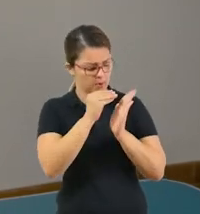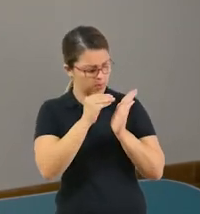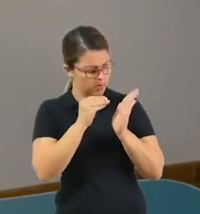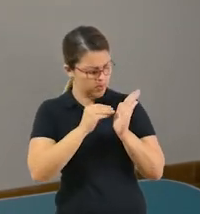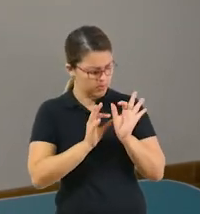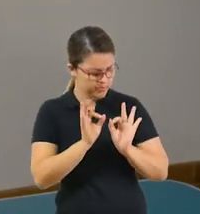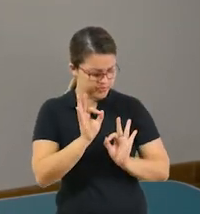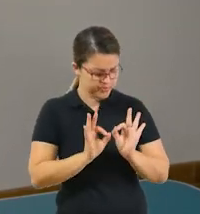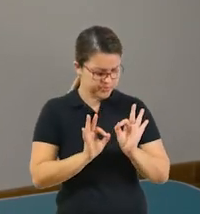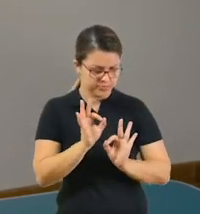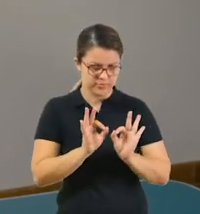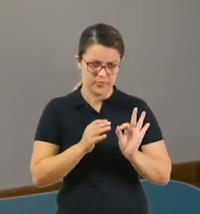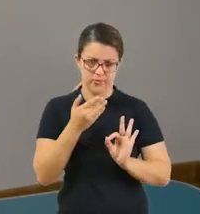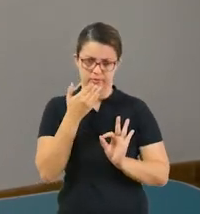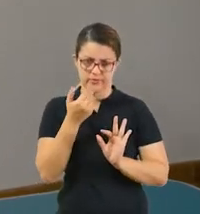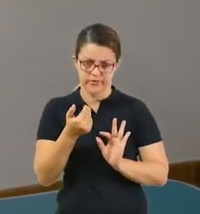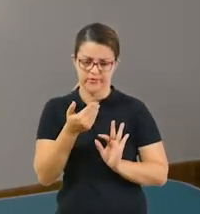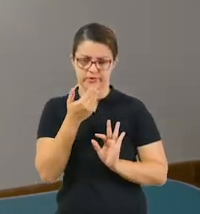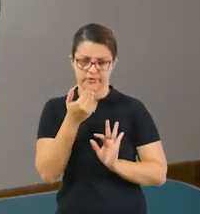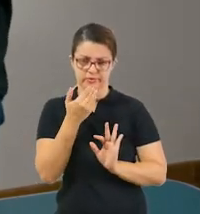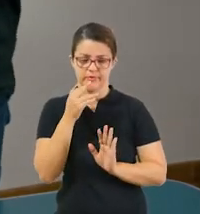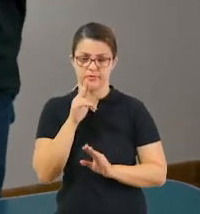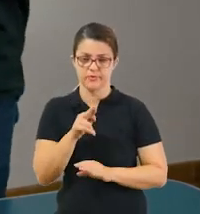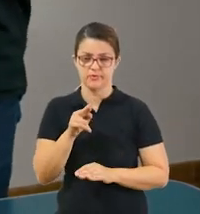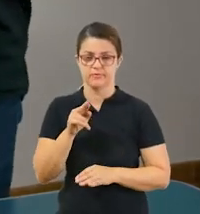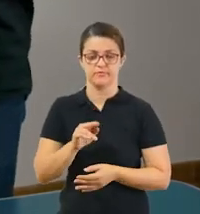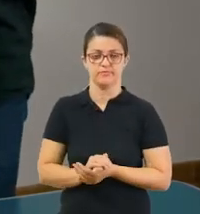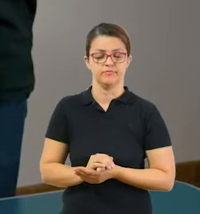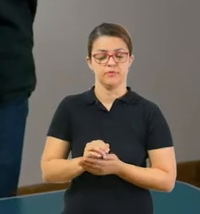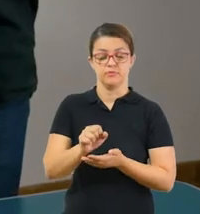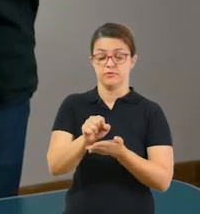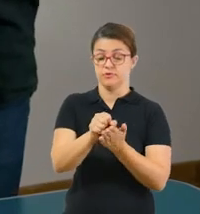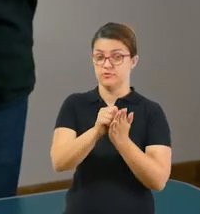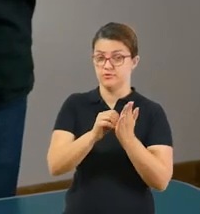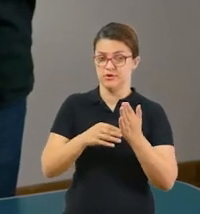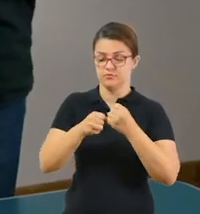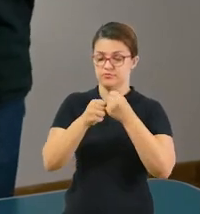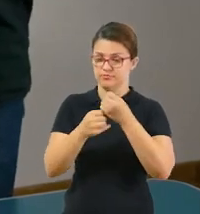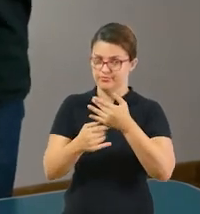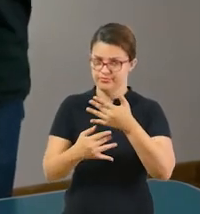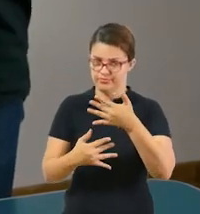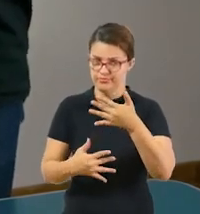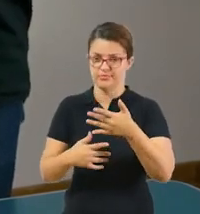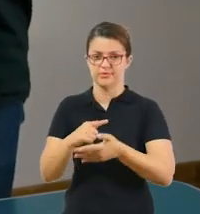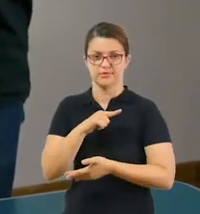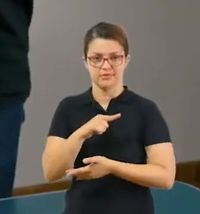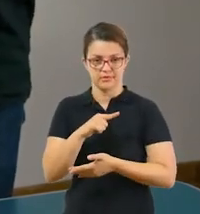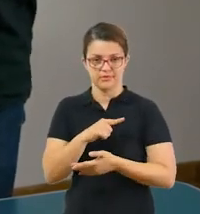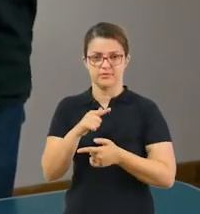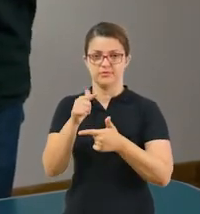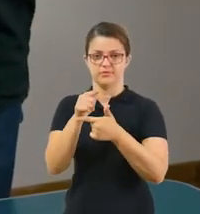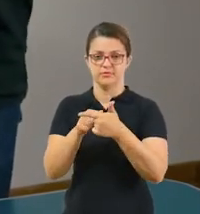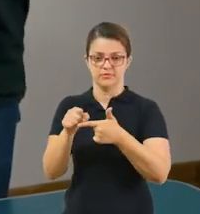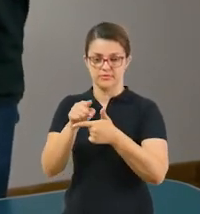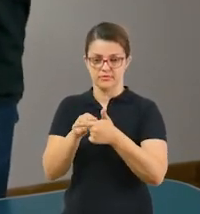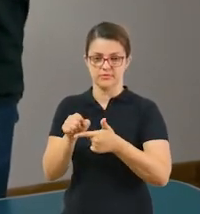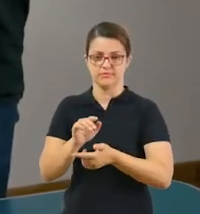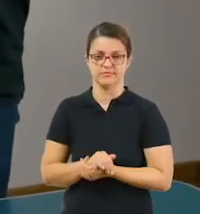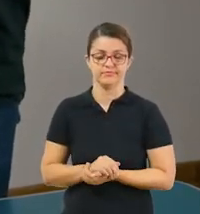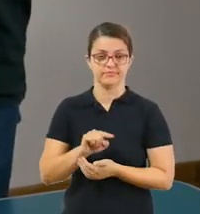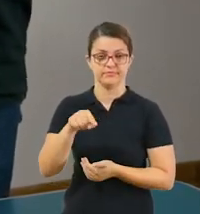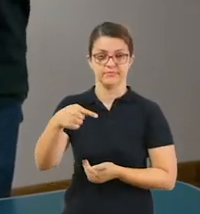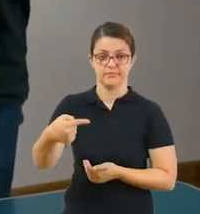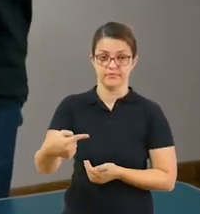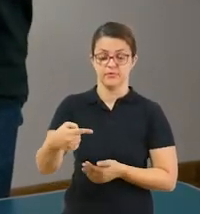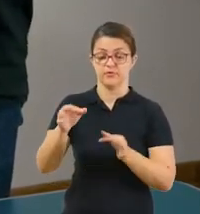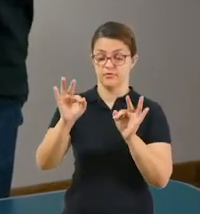facilitar na hora da resolução, ok? E aí nós teremos uma série de exercícios que envolvem a divisão. Depois,